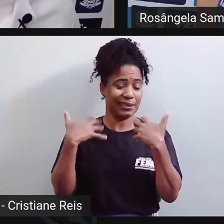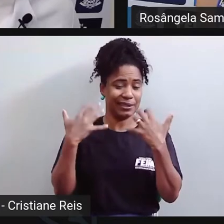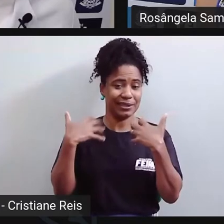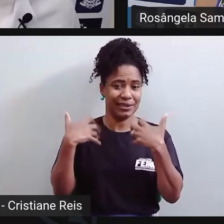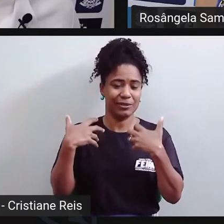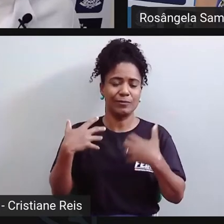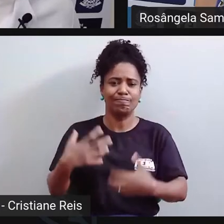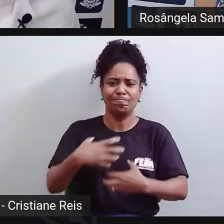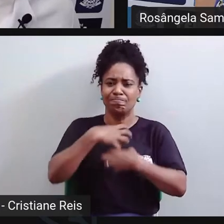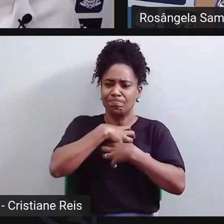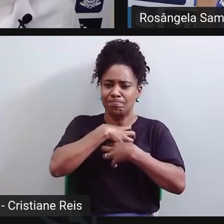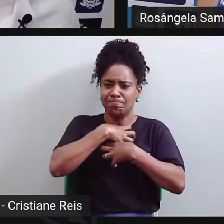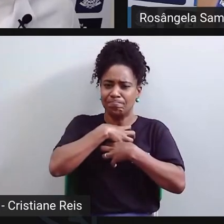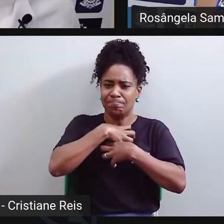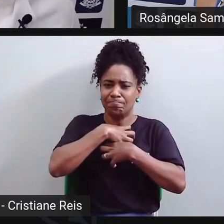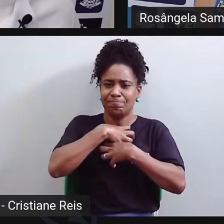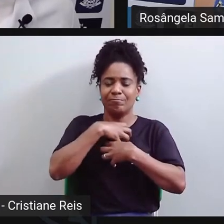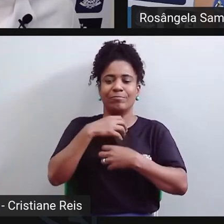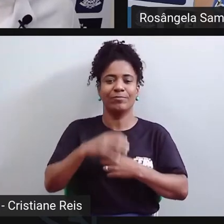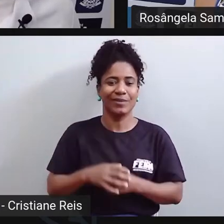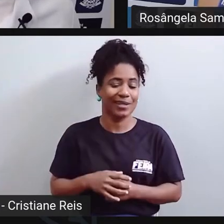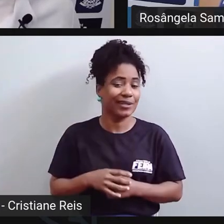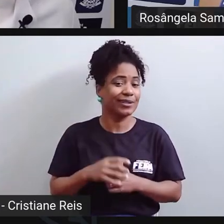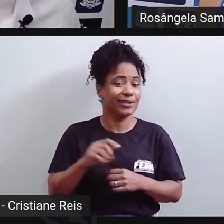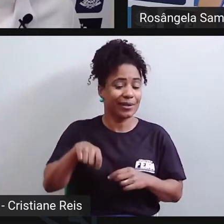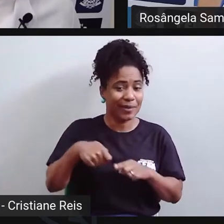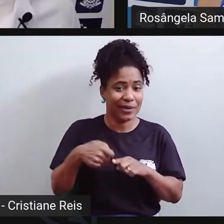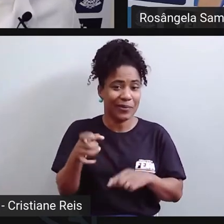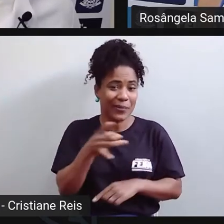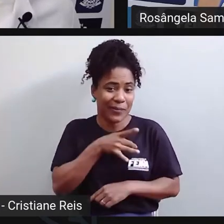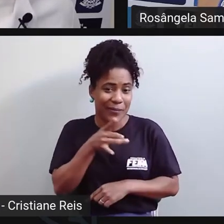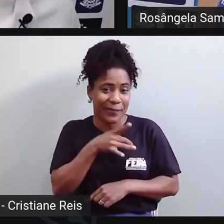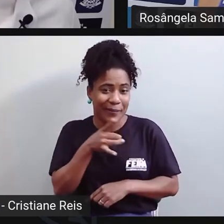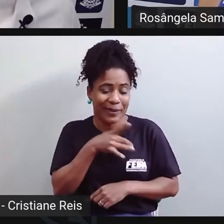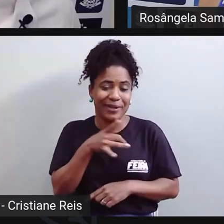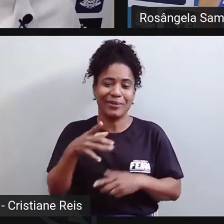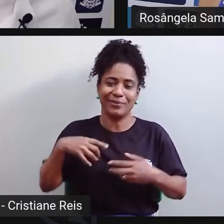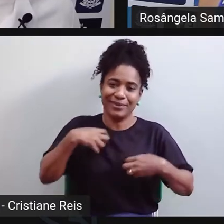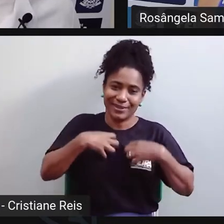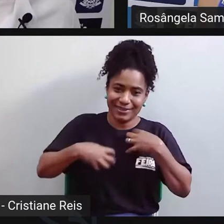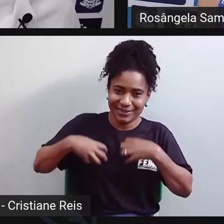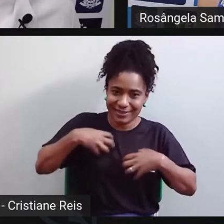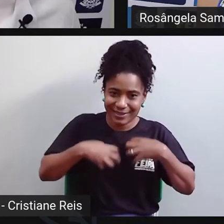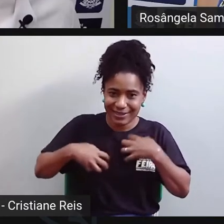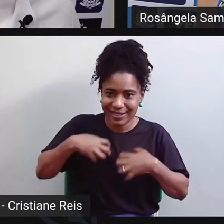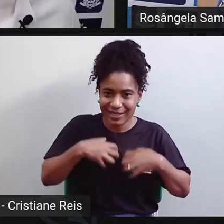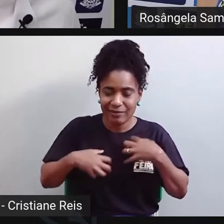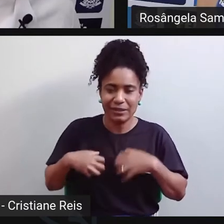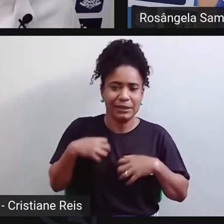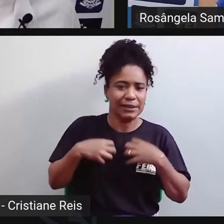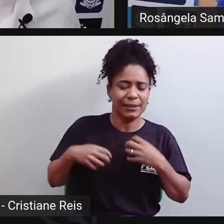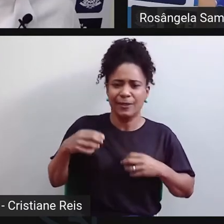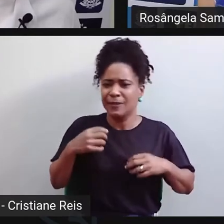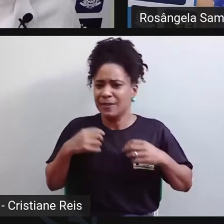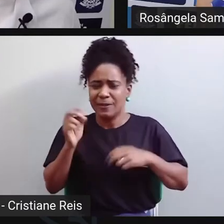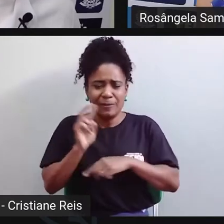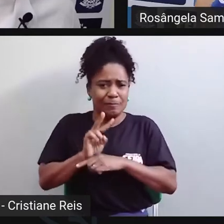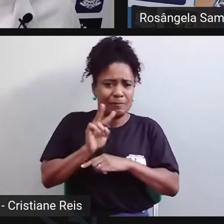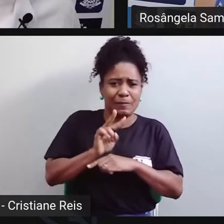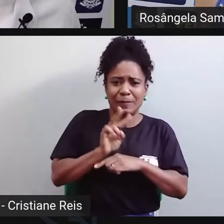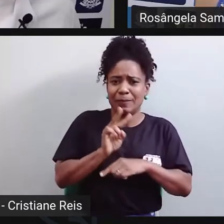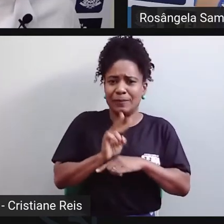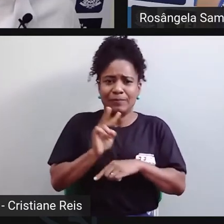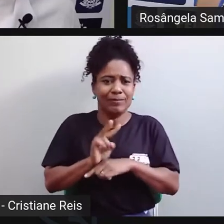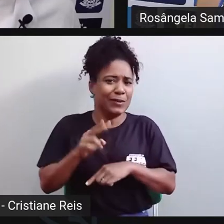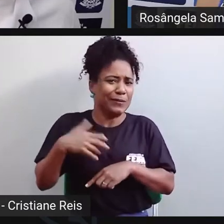sem contar no medo, na ansiedade, né, na expectativa. O que é que vai